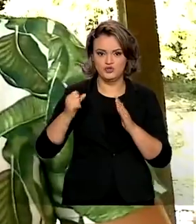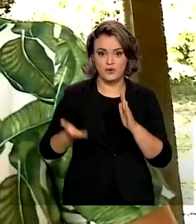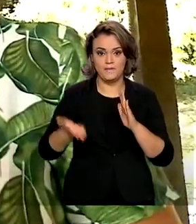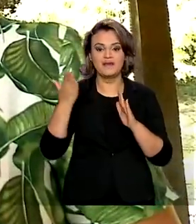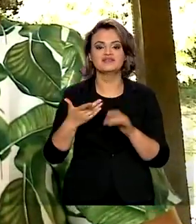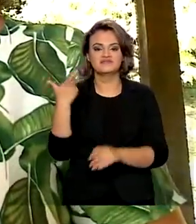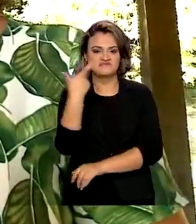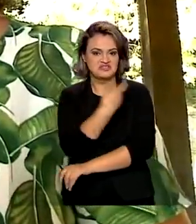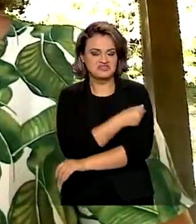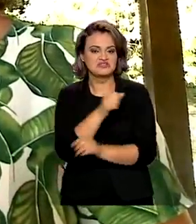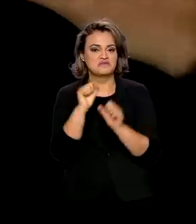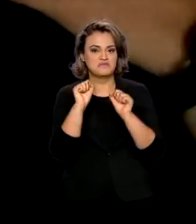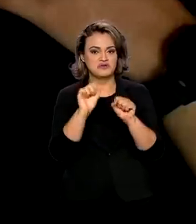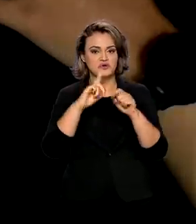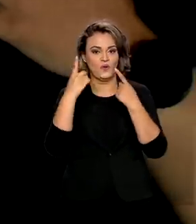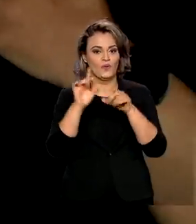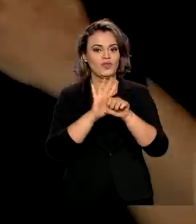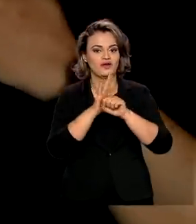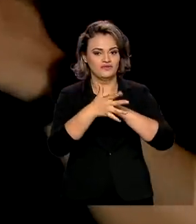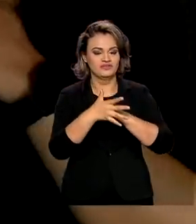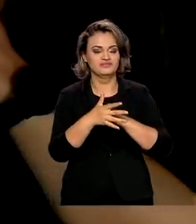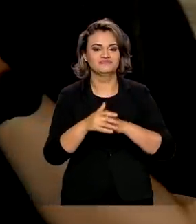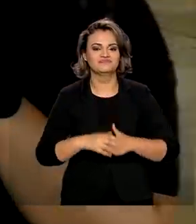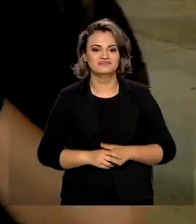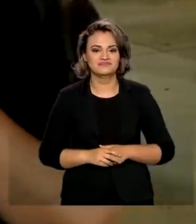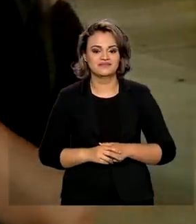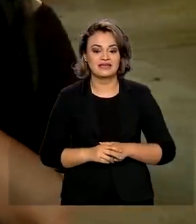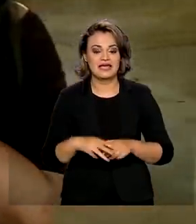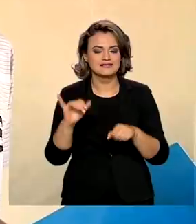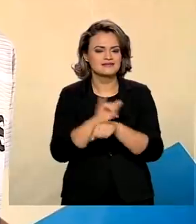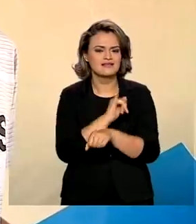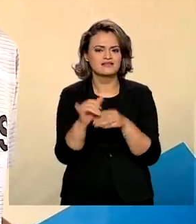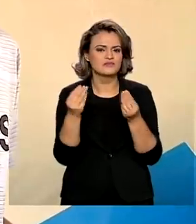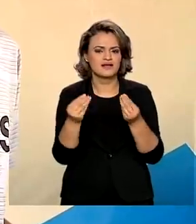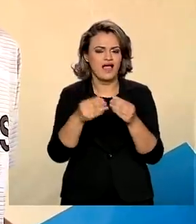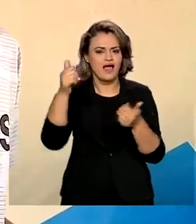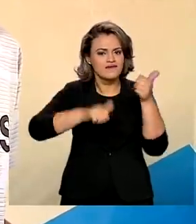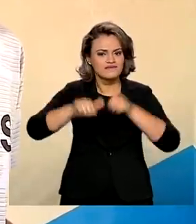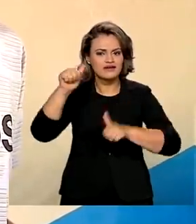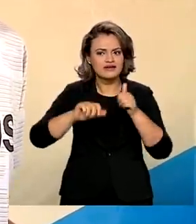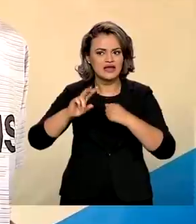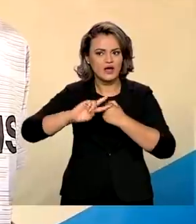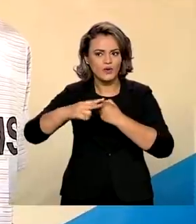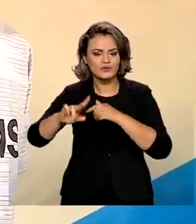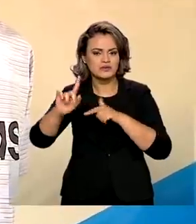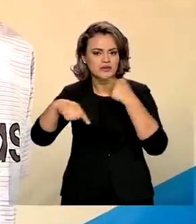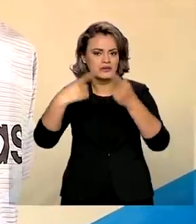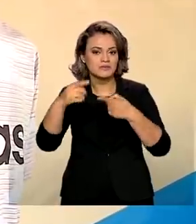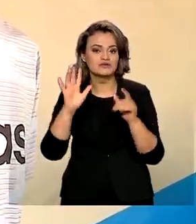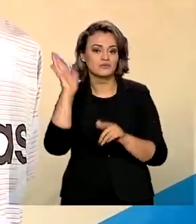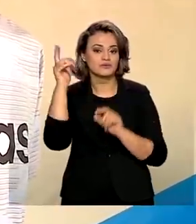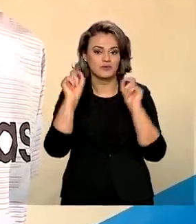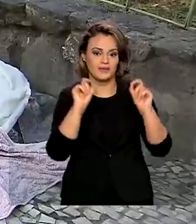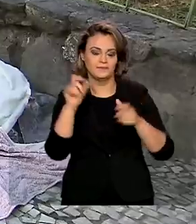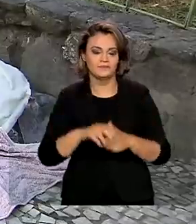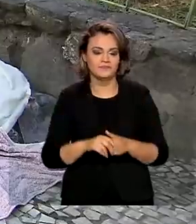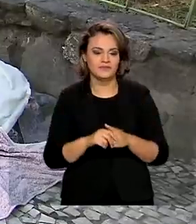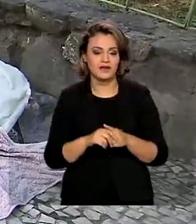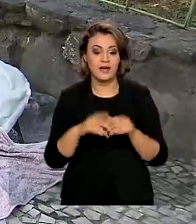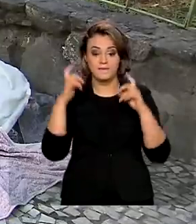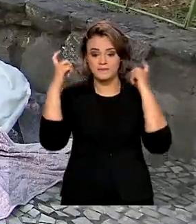anos receberam a vacina contra a Covid-19. A estratégia é avaliar os efeitos da imunização. A